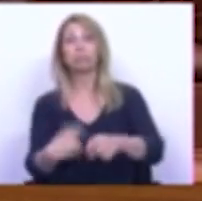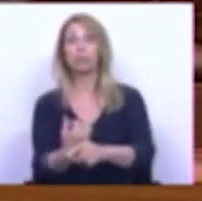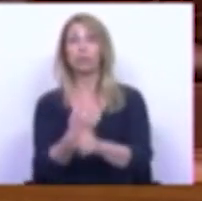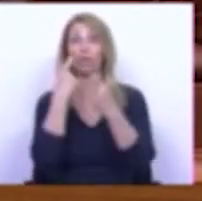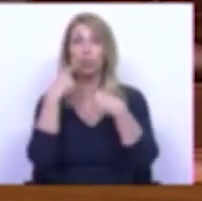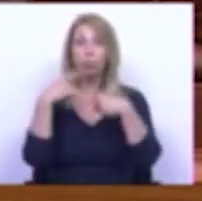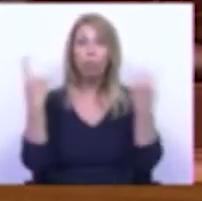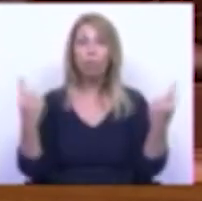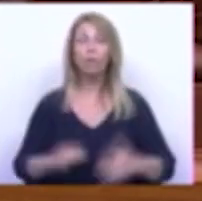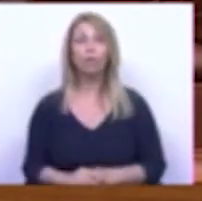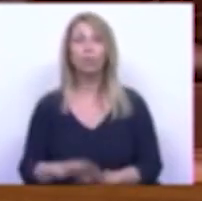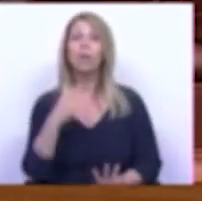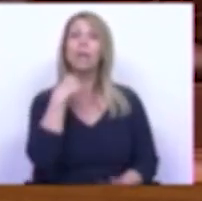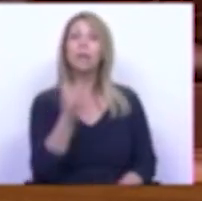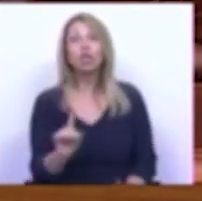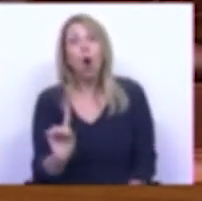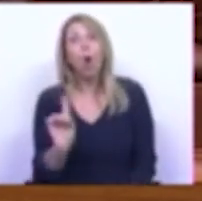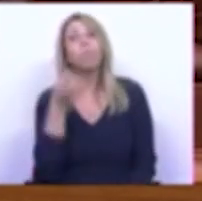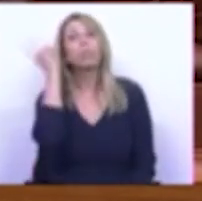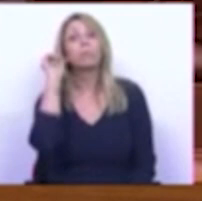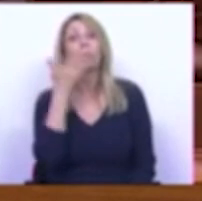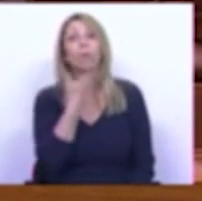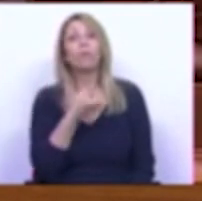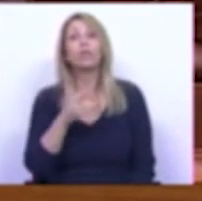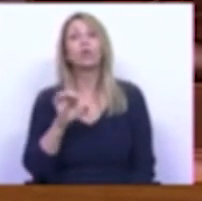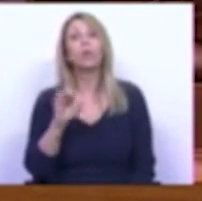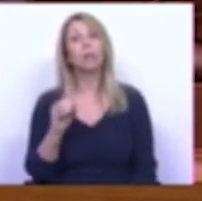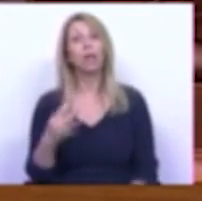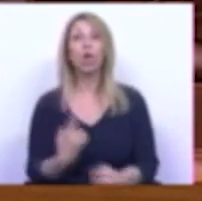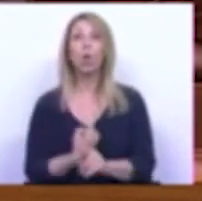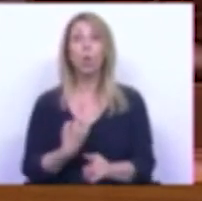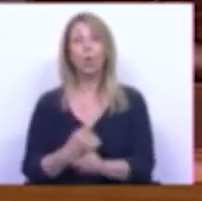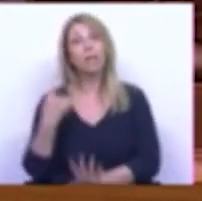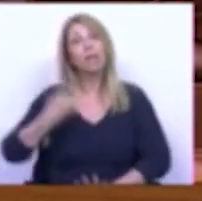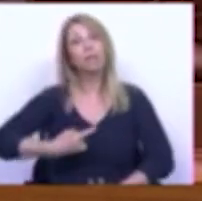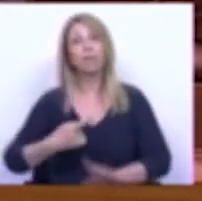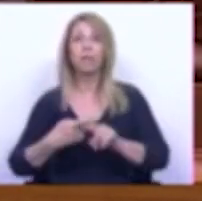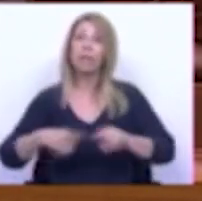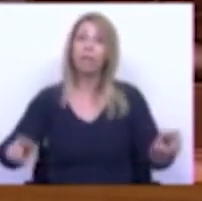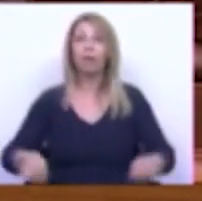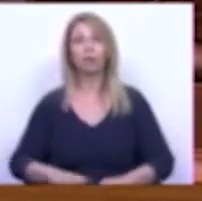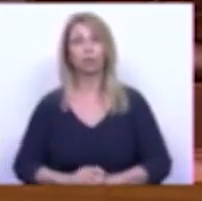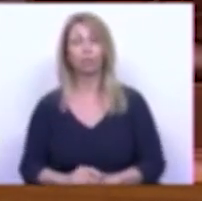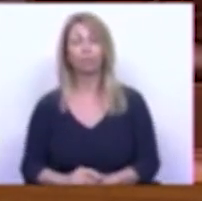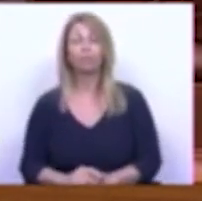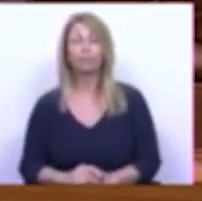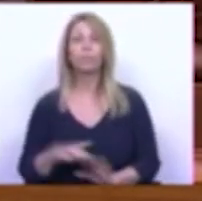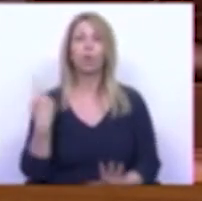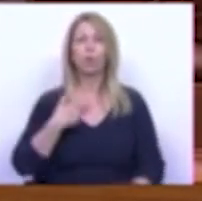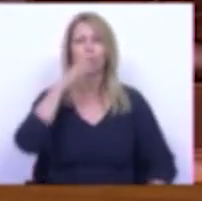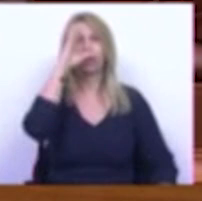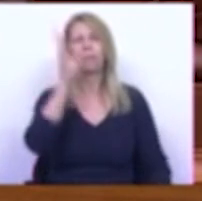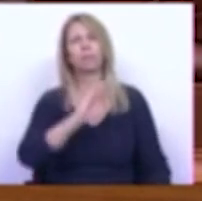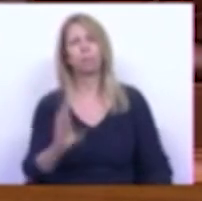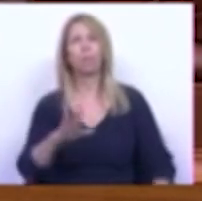públicos diz que talvez nos anos 80 as coisas devessem ter sido diferentes Nós já sabíamos que a culpa